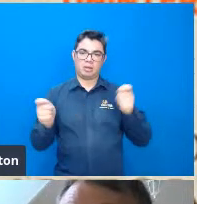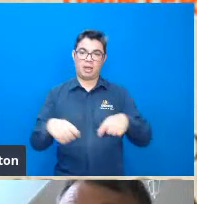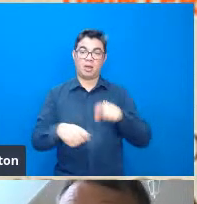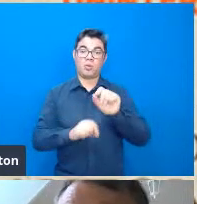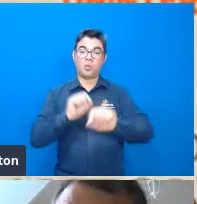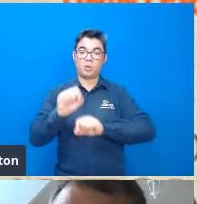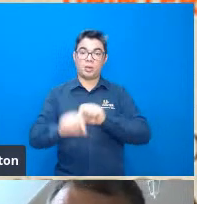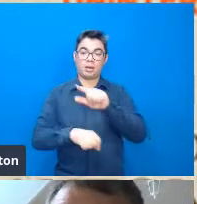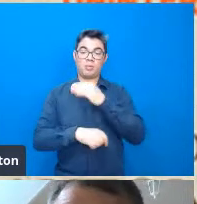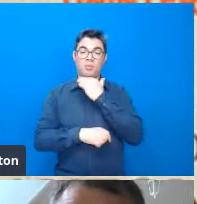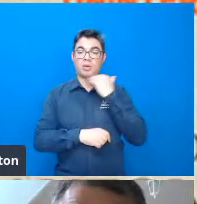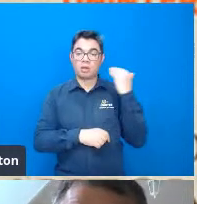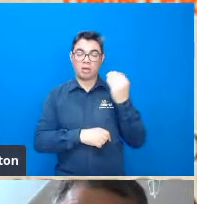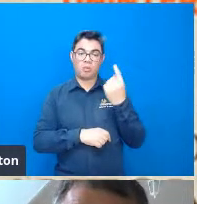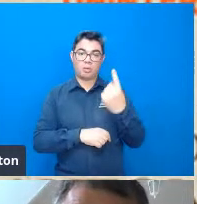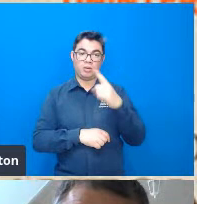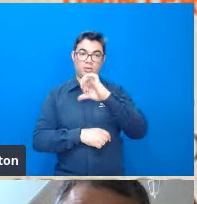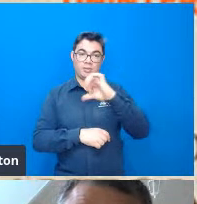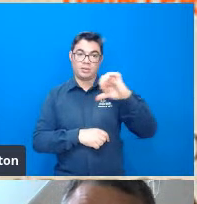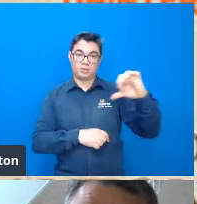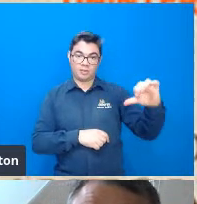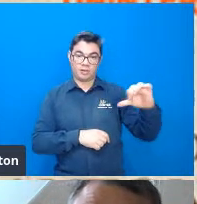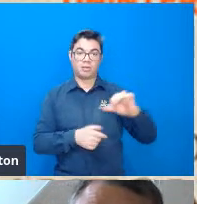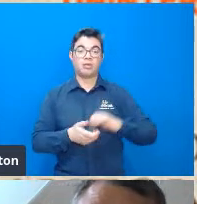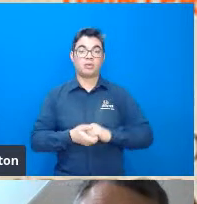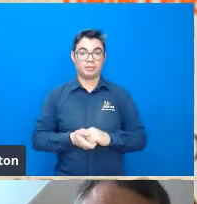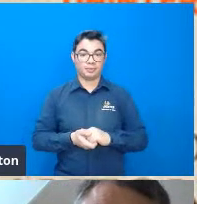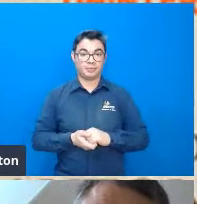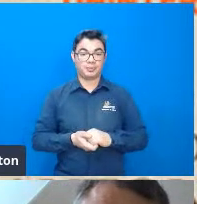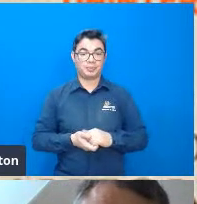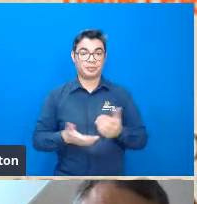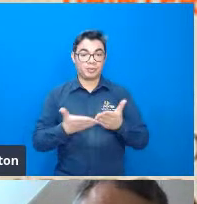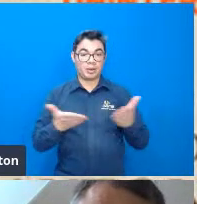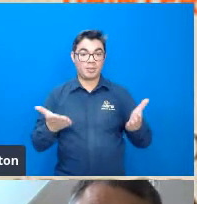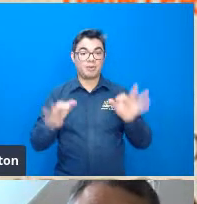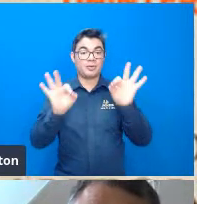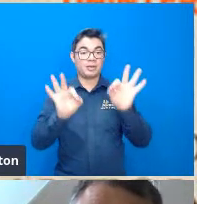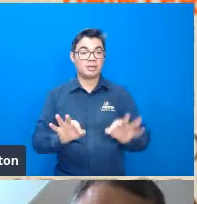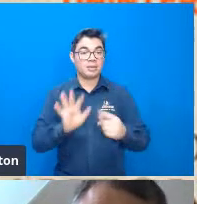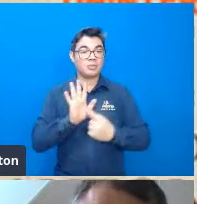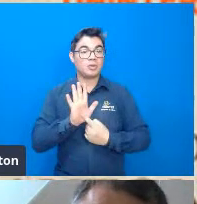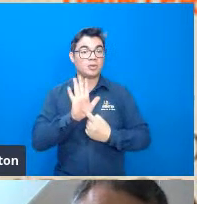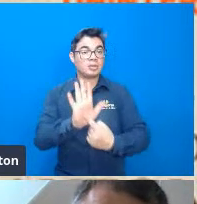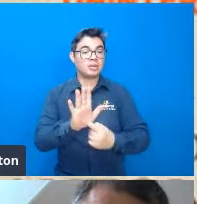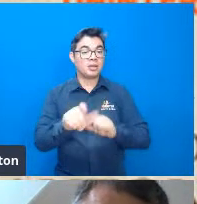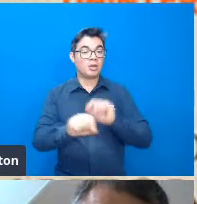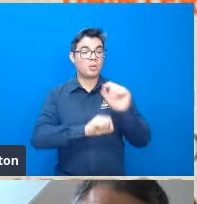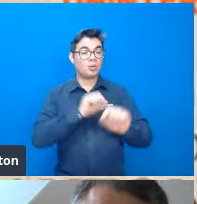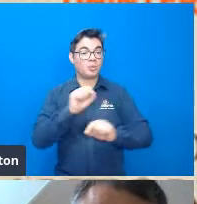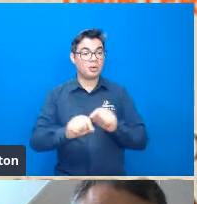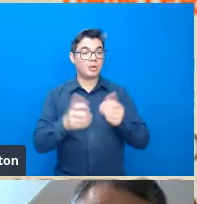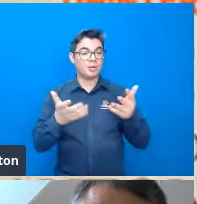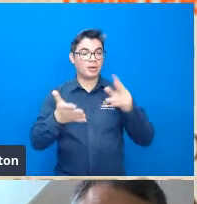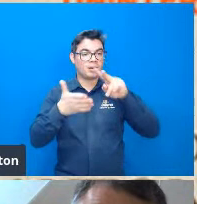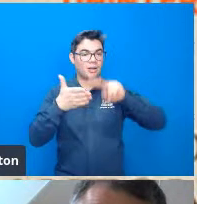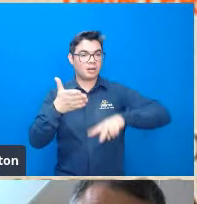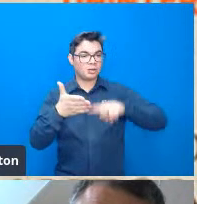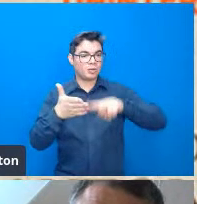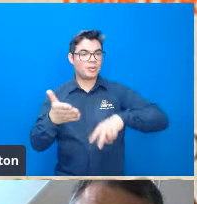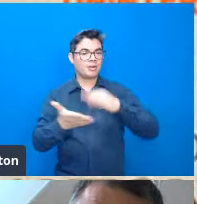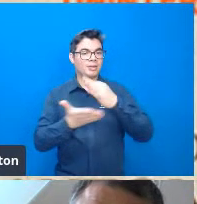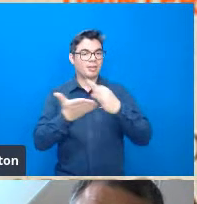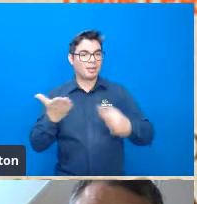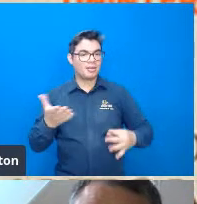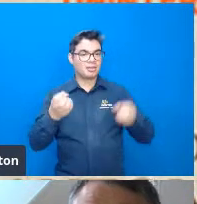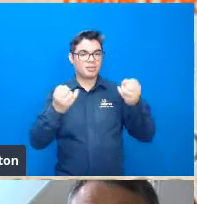deixou em 1999 eu vou para finalizar eu vou fazer a leitura desse texto